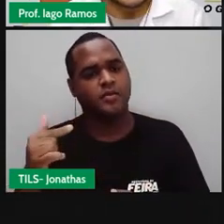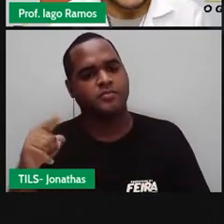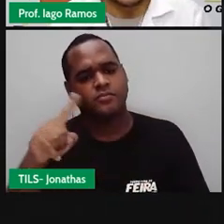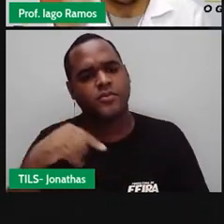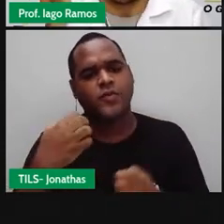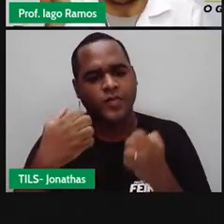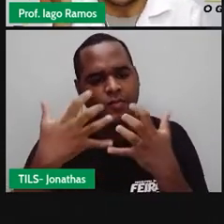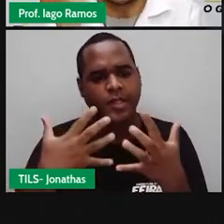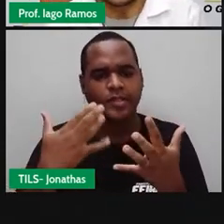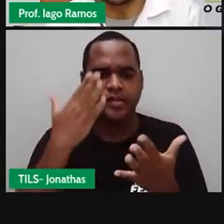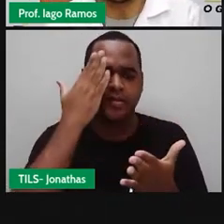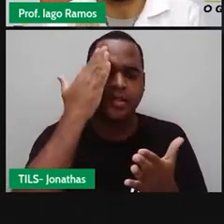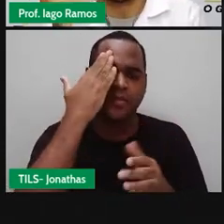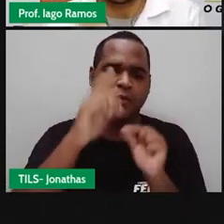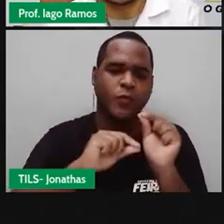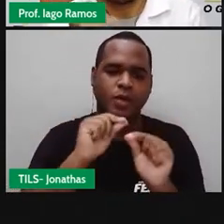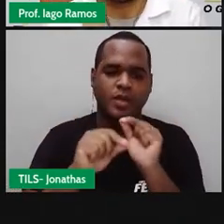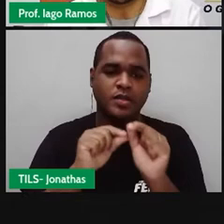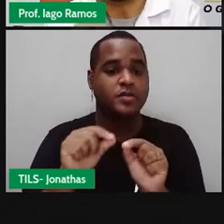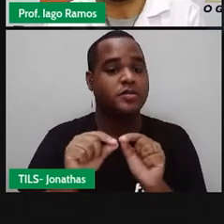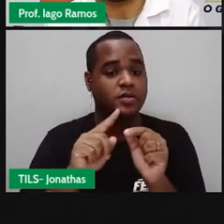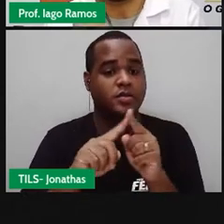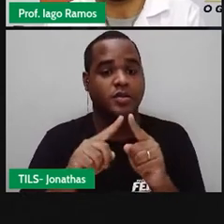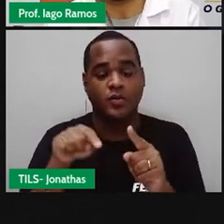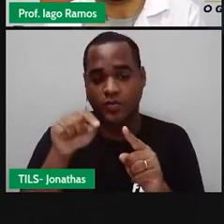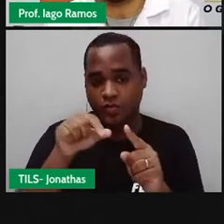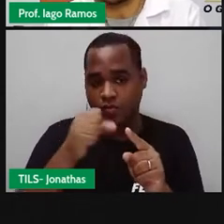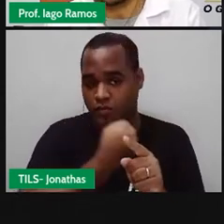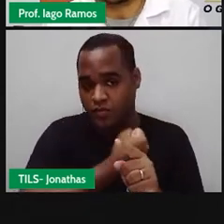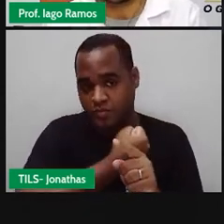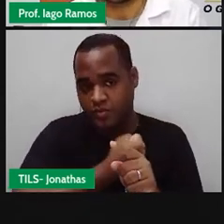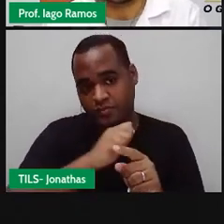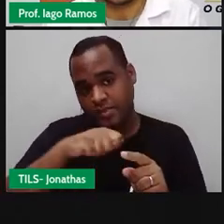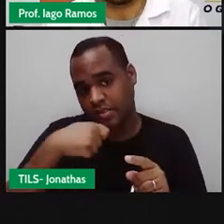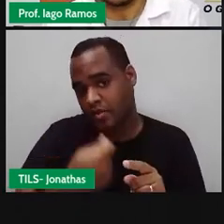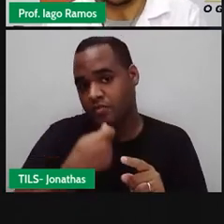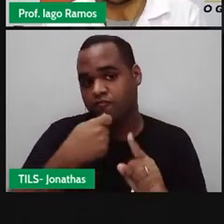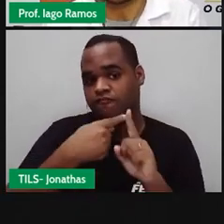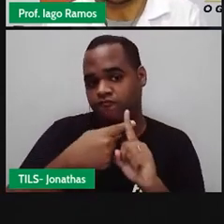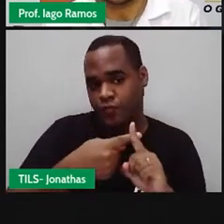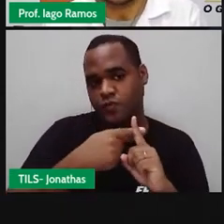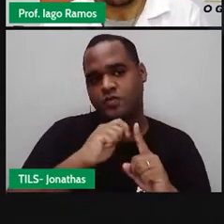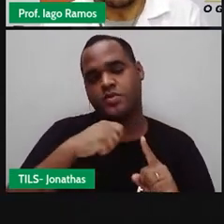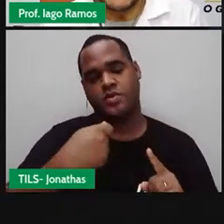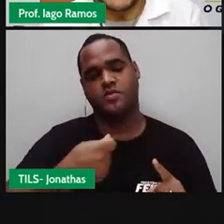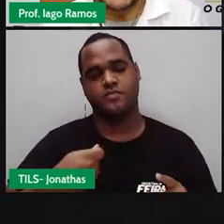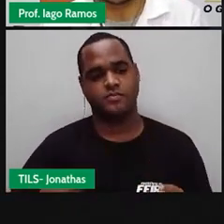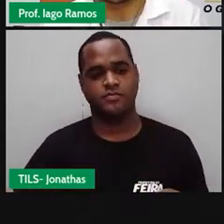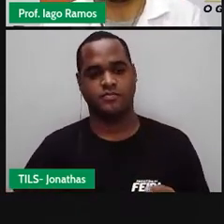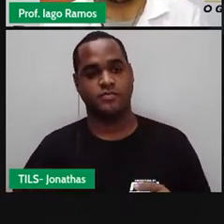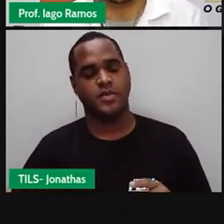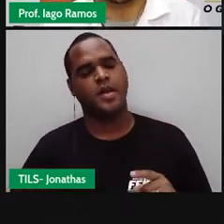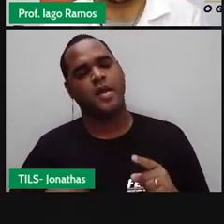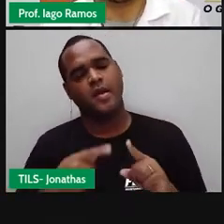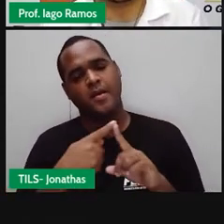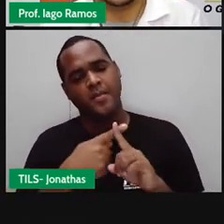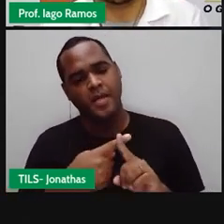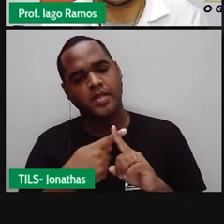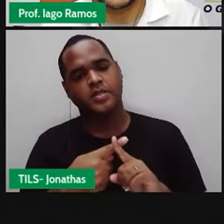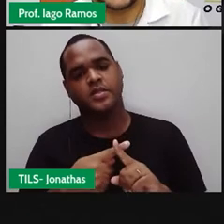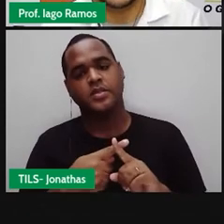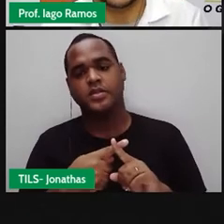a gente já sabe, aquele número é positivo. Tá bom? Mas, para que